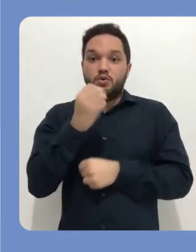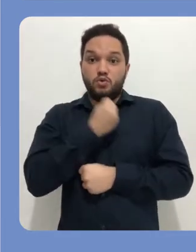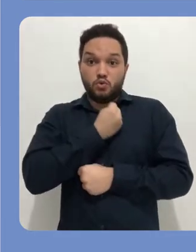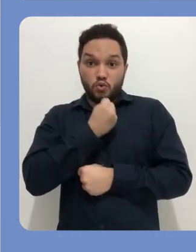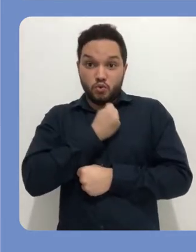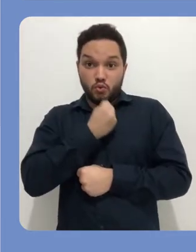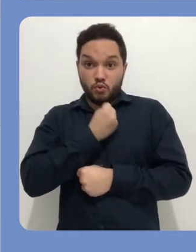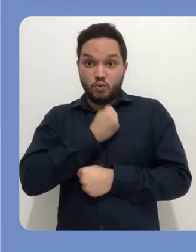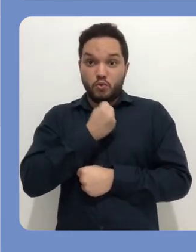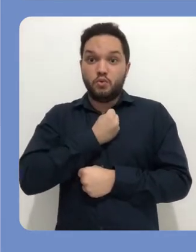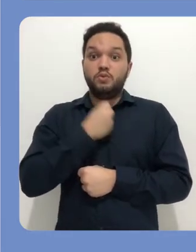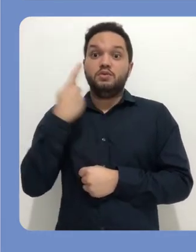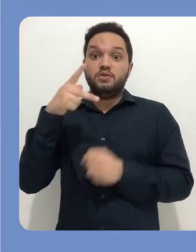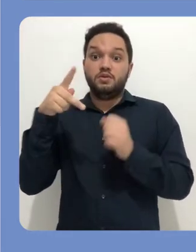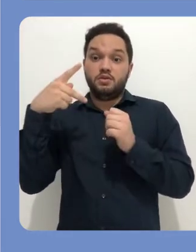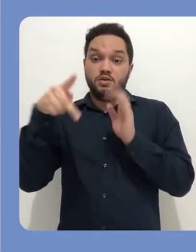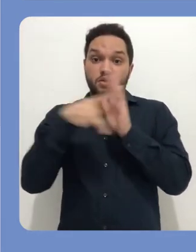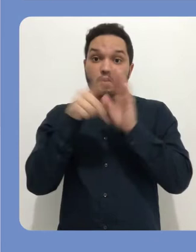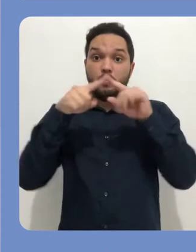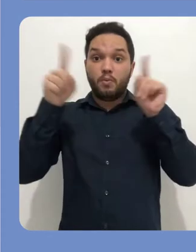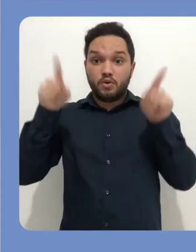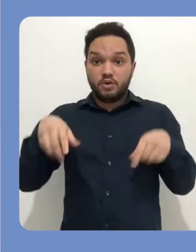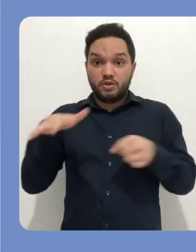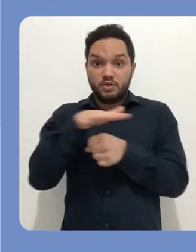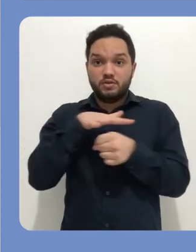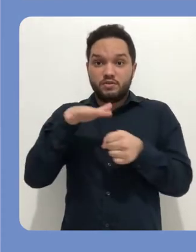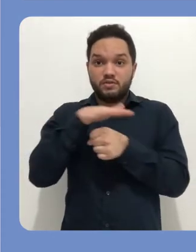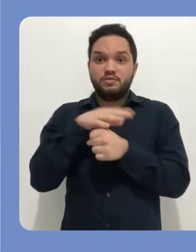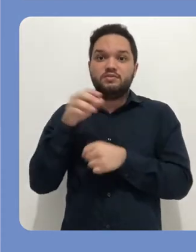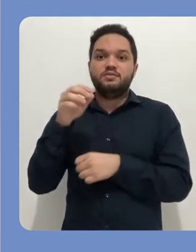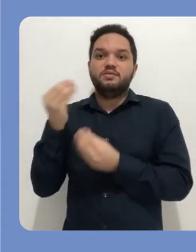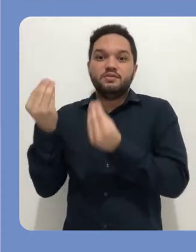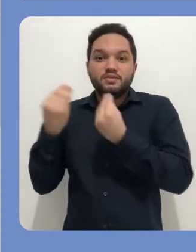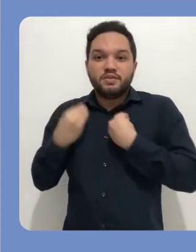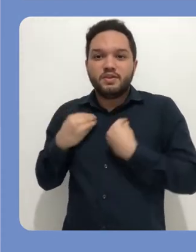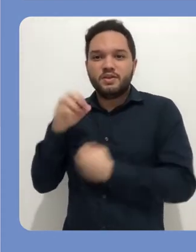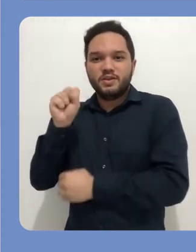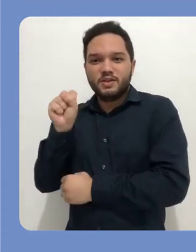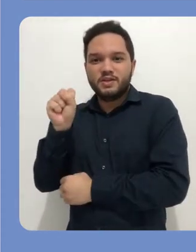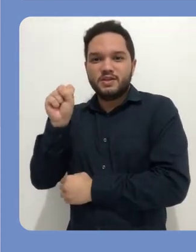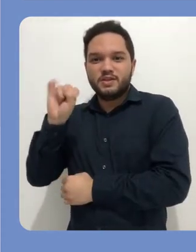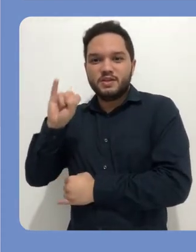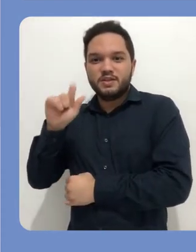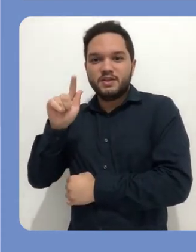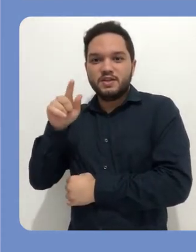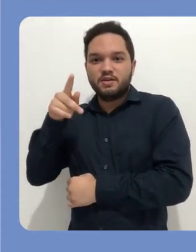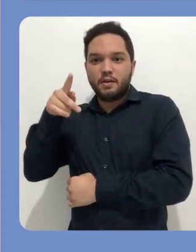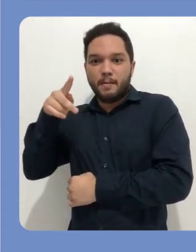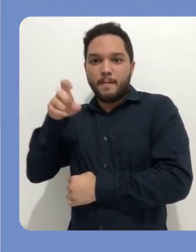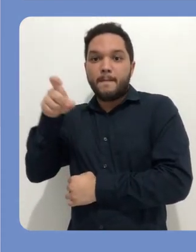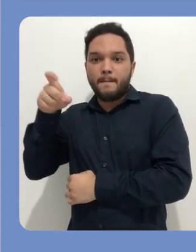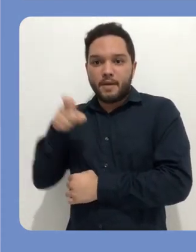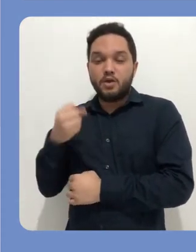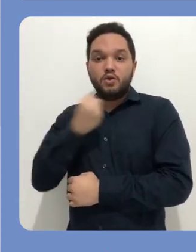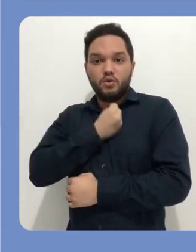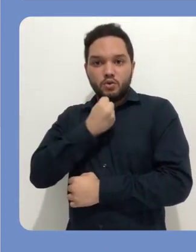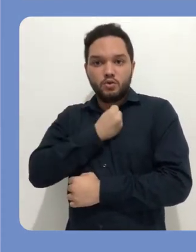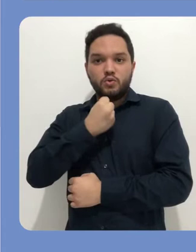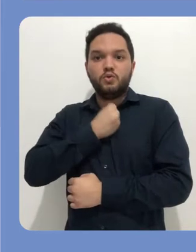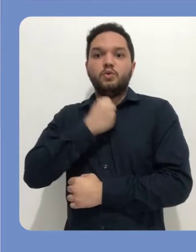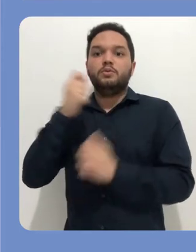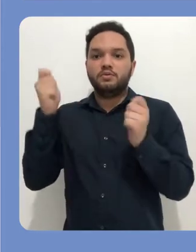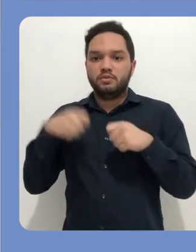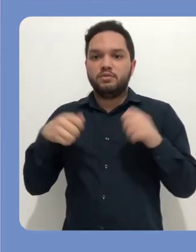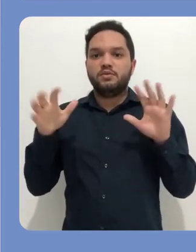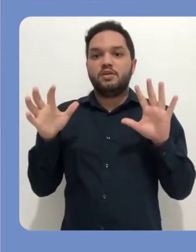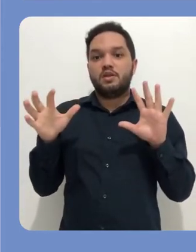Em Projeto de Extensão, preencha com o número do protocolo do projeto ou atividade de extensão fornecido pelo SIGPEX. É por